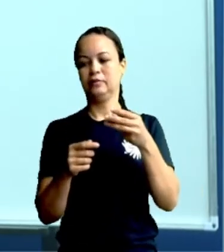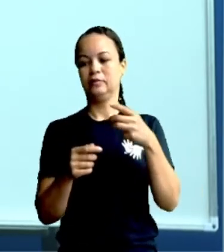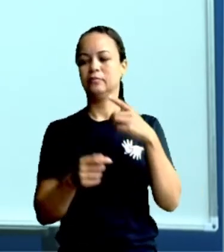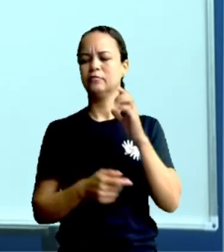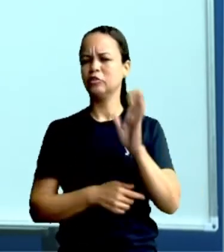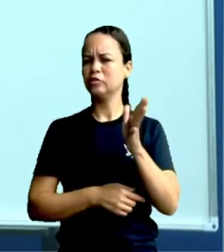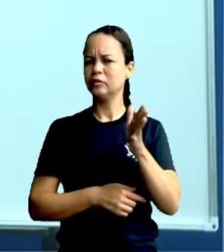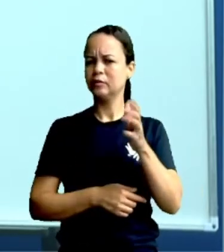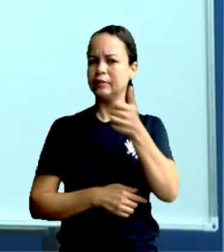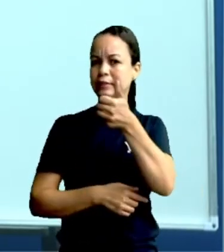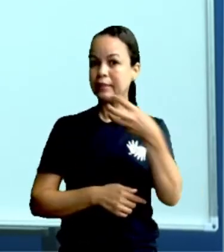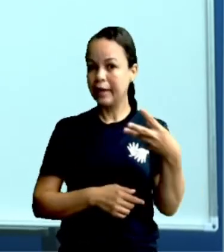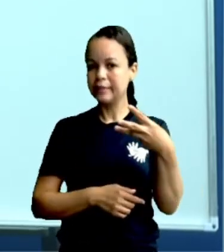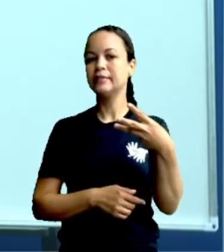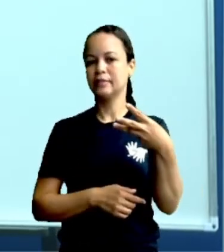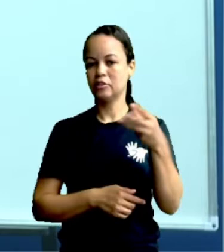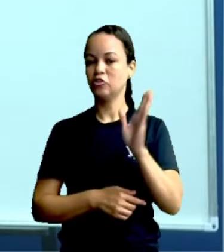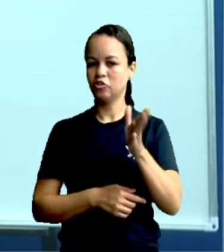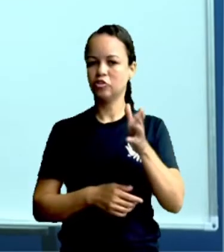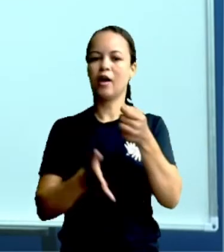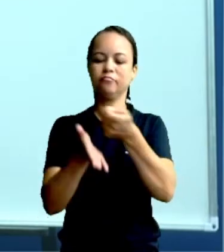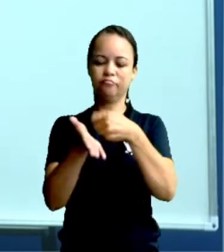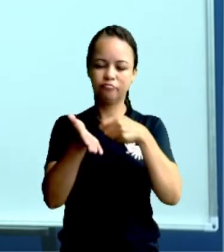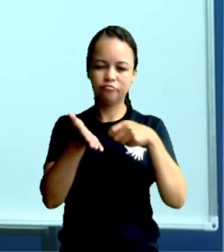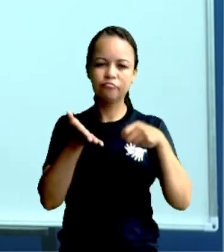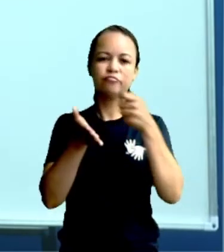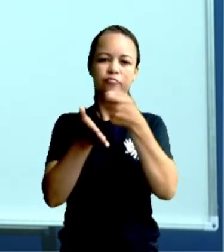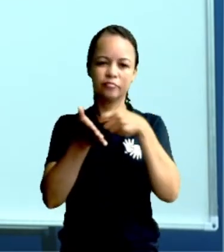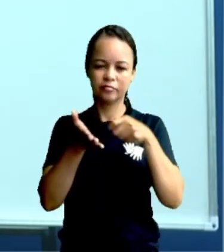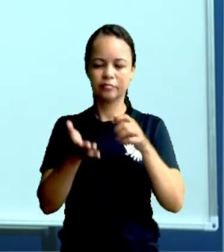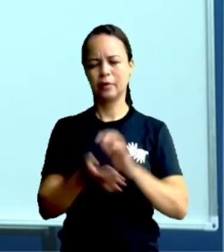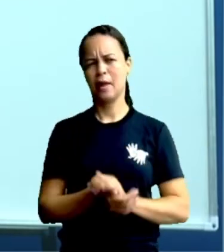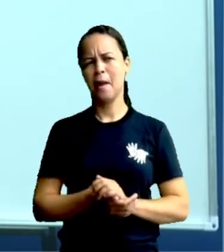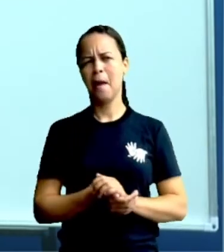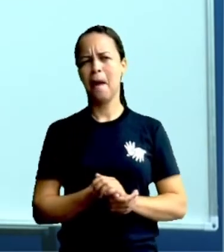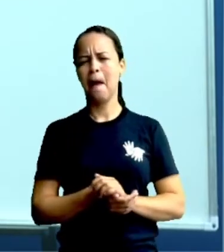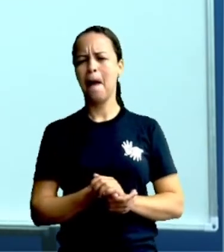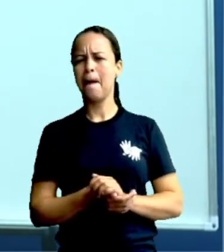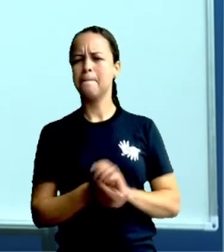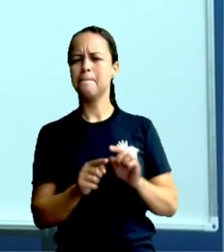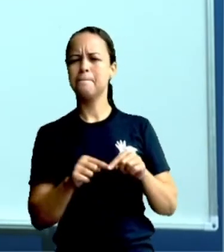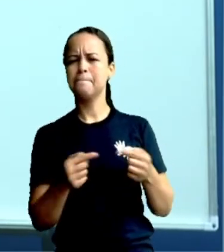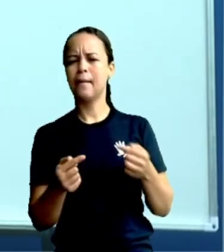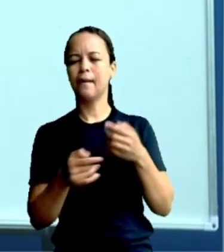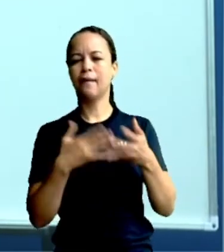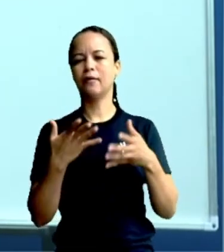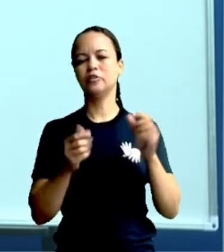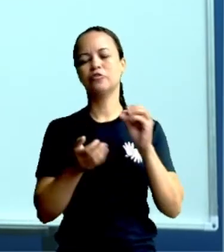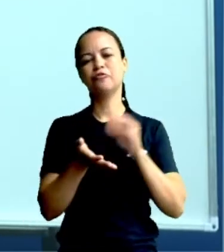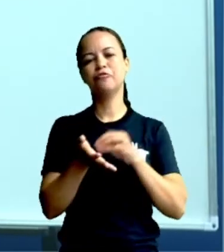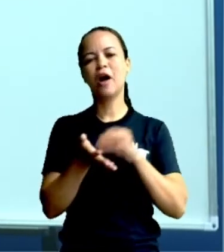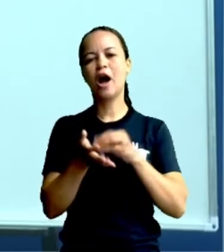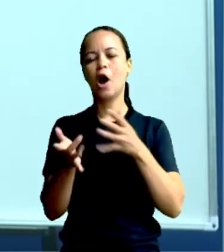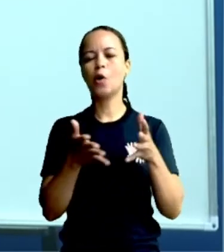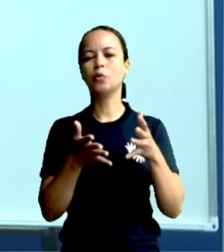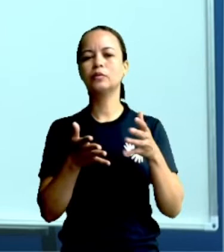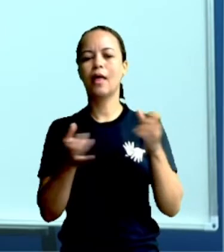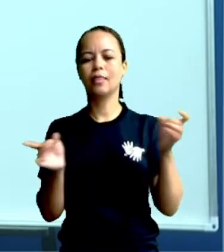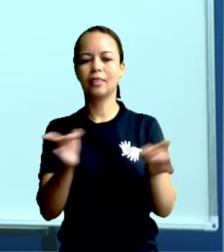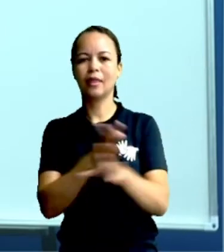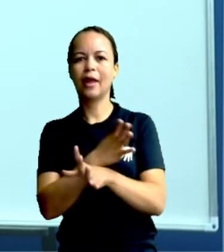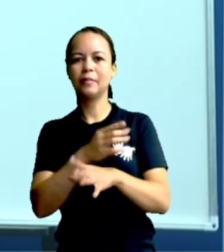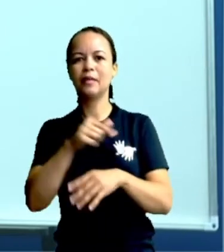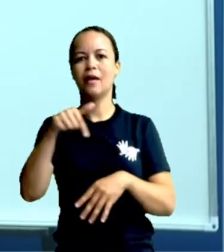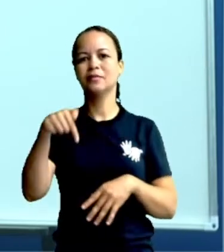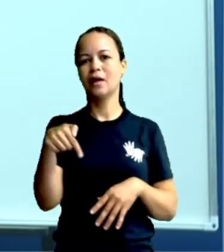Ele já fez 13. Mas, a questão me diz que ainda faltam ele terminar mais 7